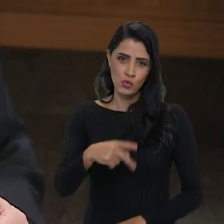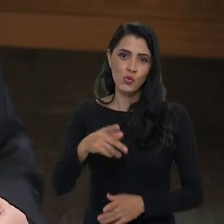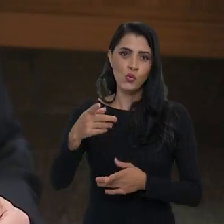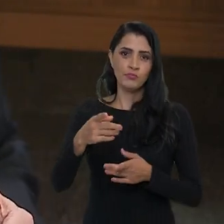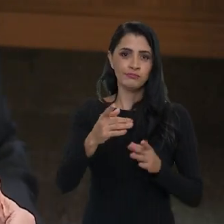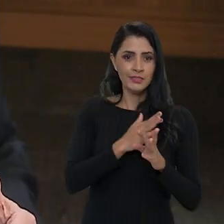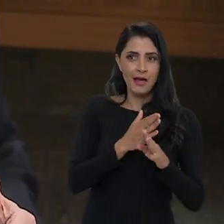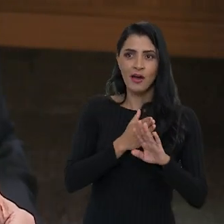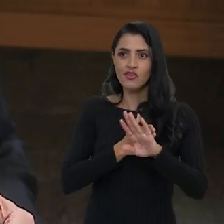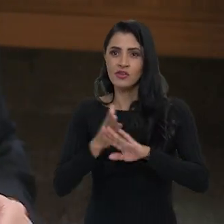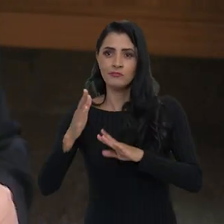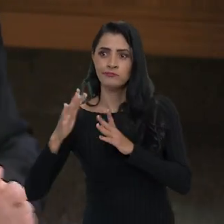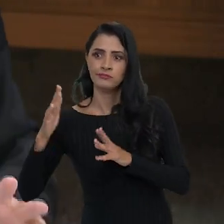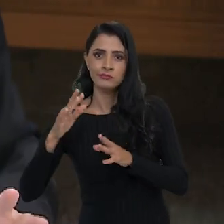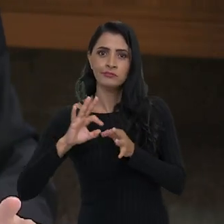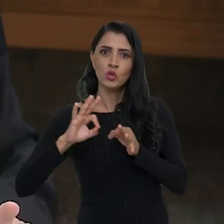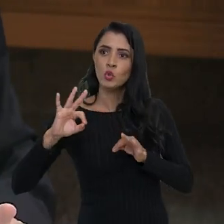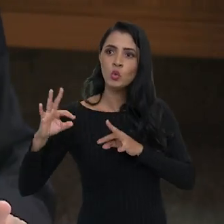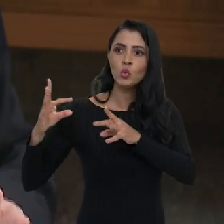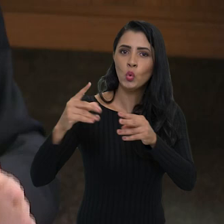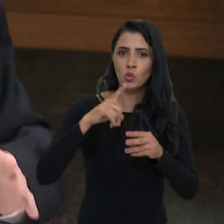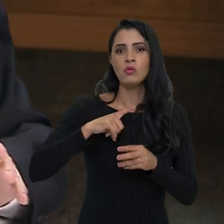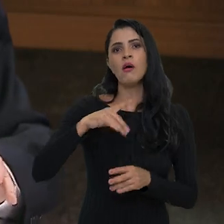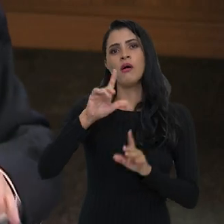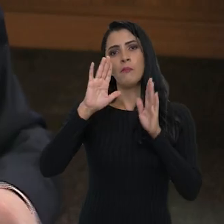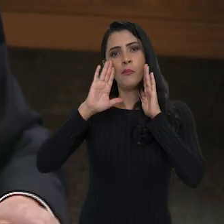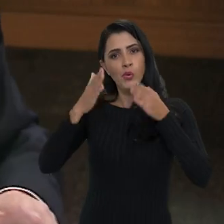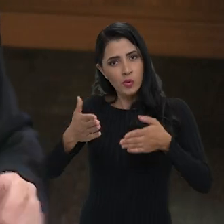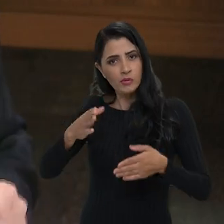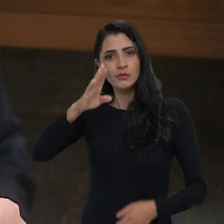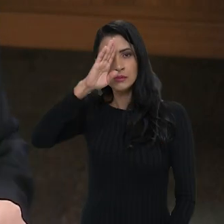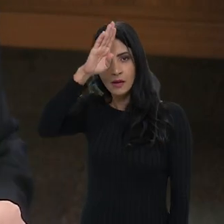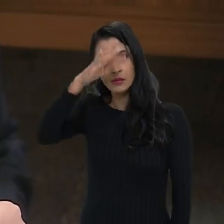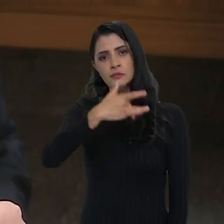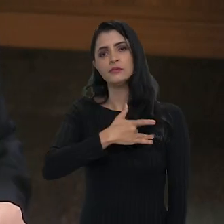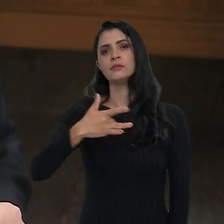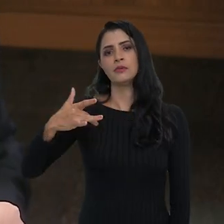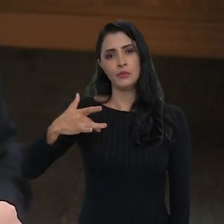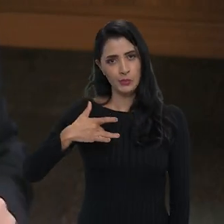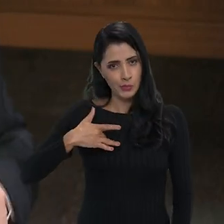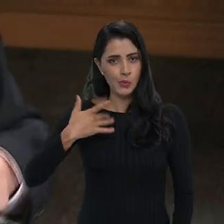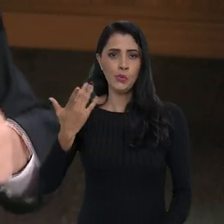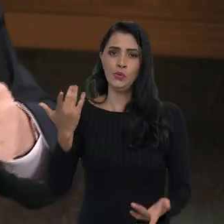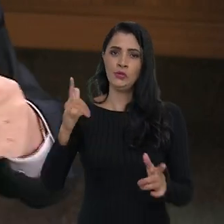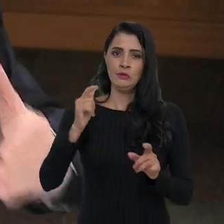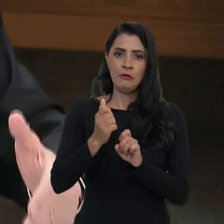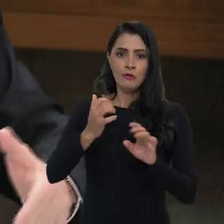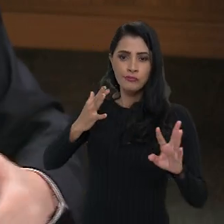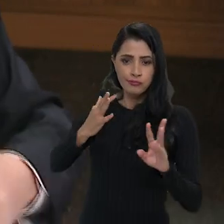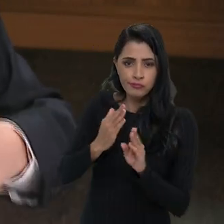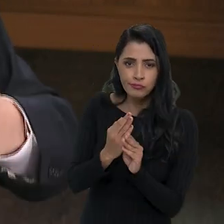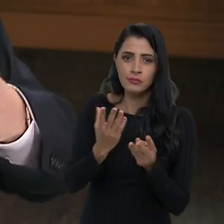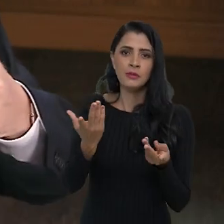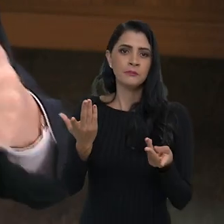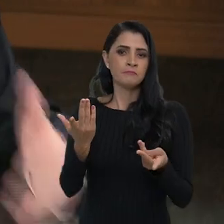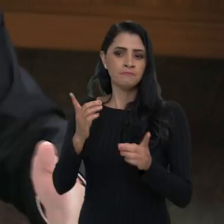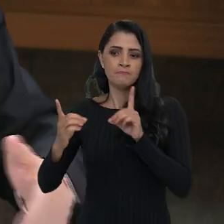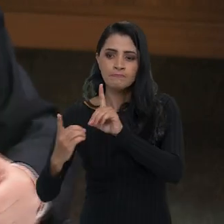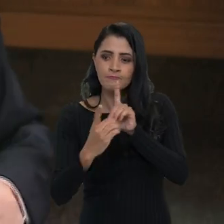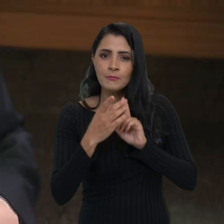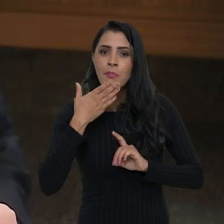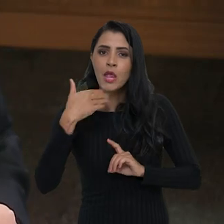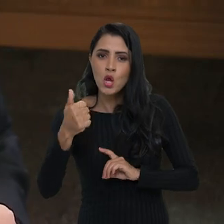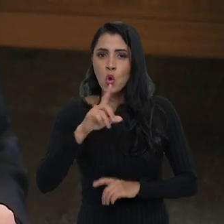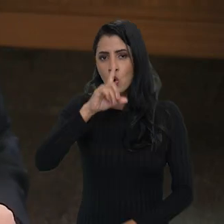do Oiapoque, que é o CHUI, é saúde, então o governo está dando prioridade à saúde, diminuir fila, atender